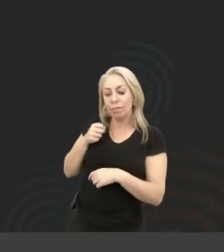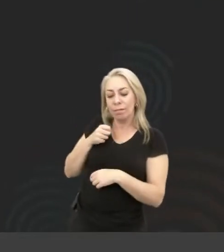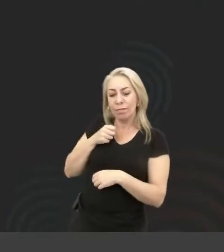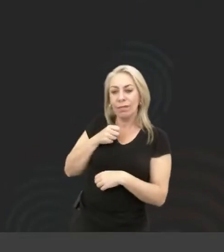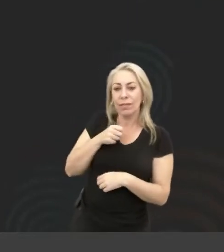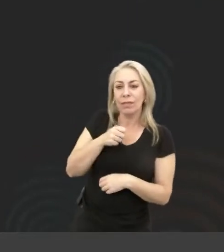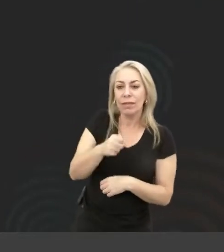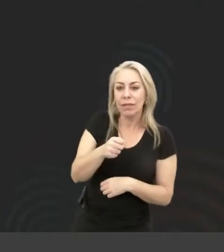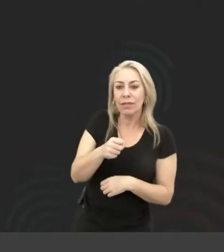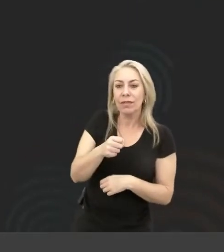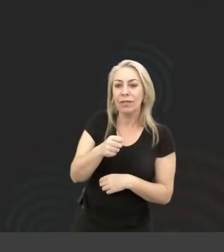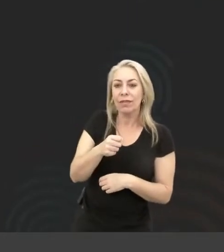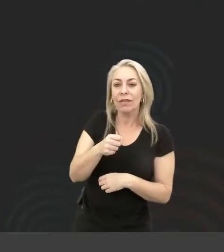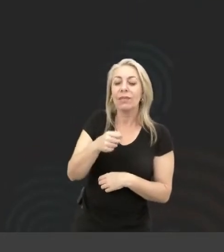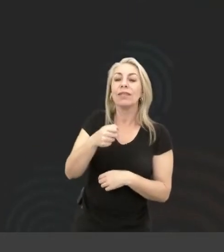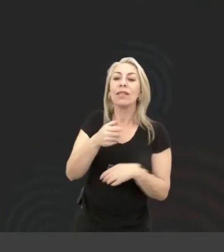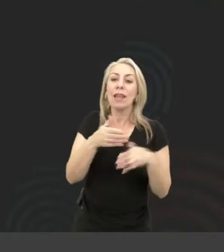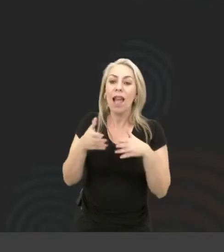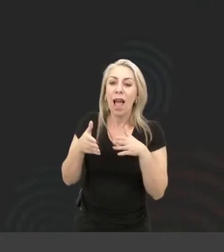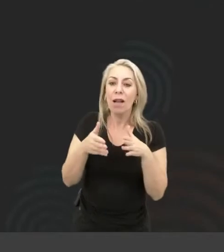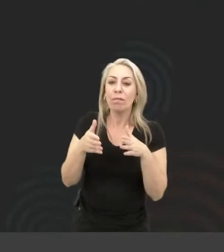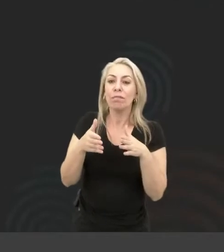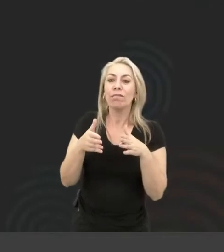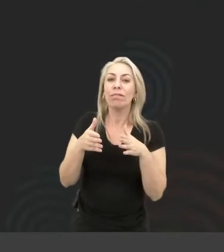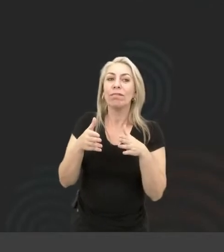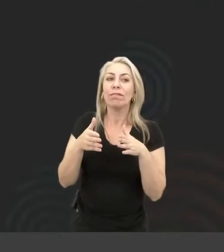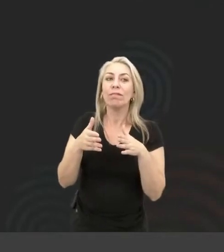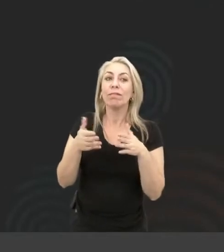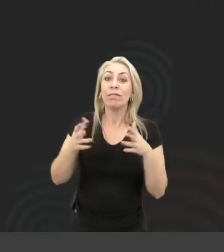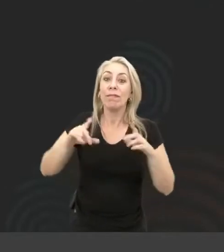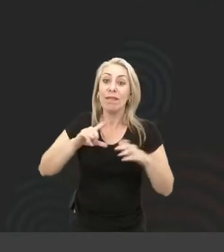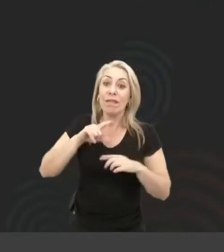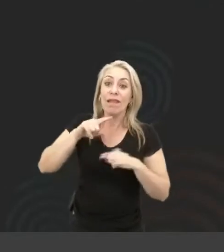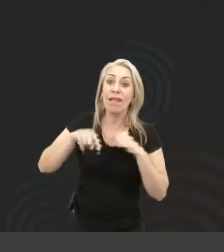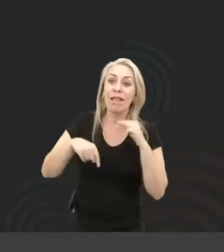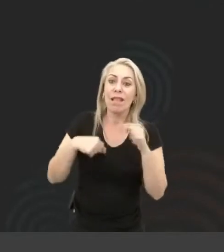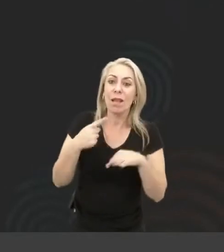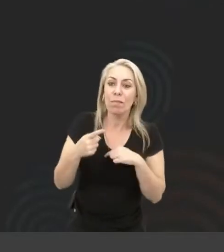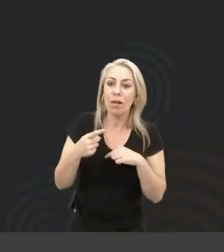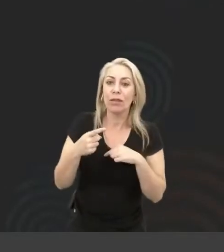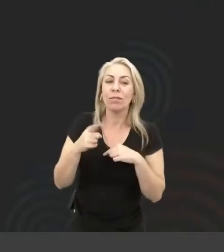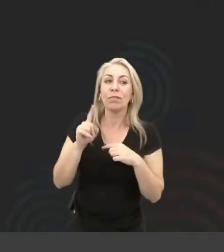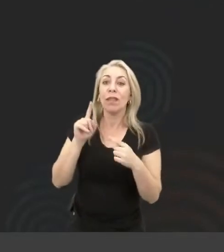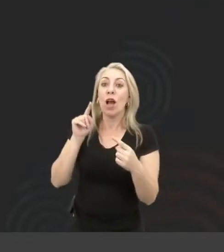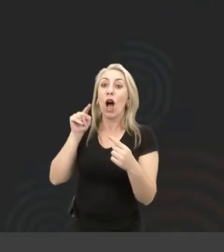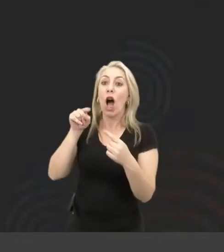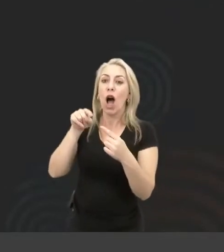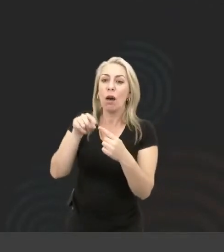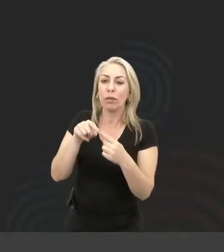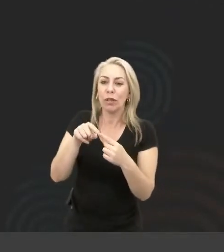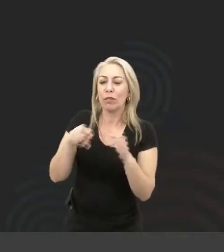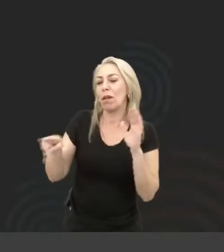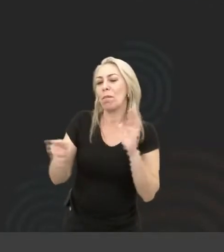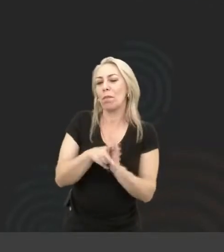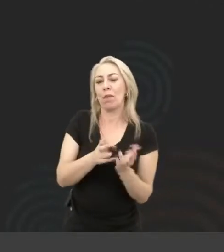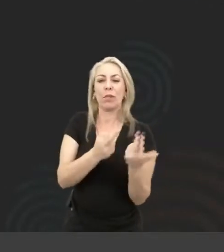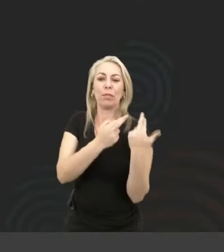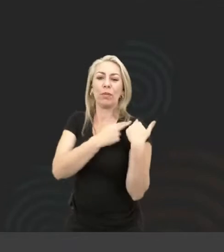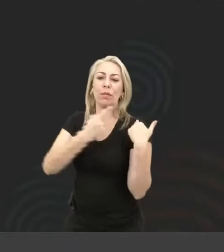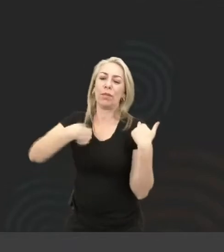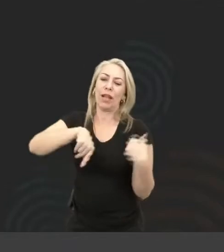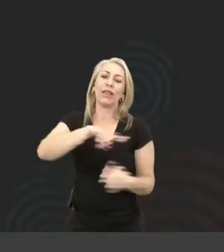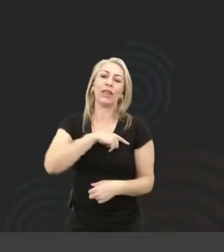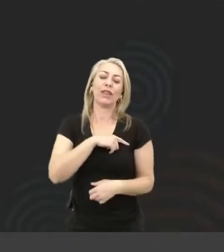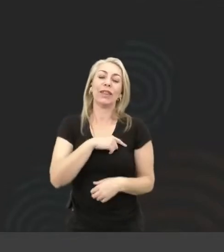a gente é solto no mundo, sabendo andar. Agora, qual é o destino que a gente vai tomar e a responsabilidade da gente?